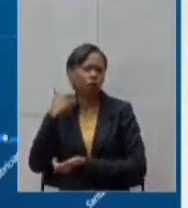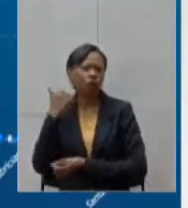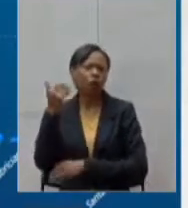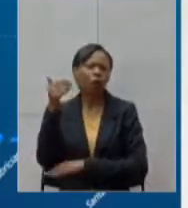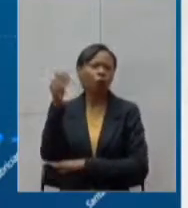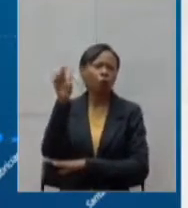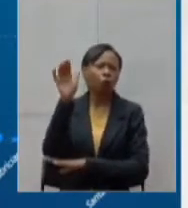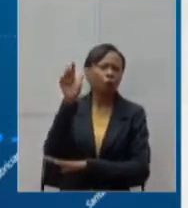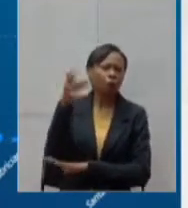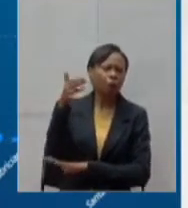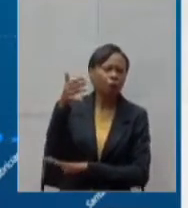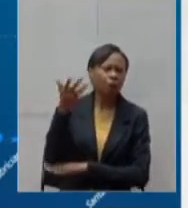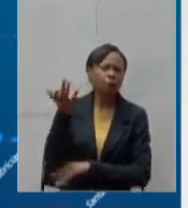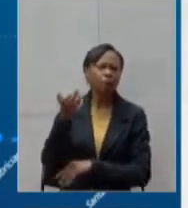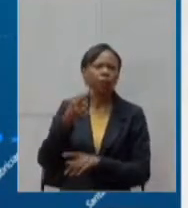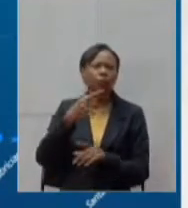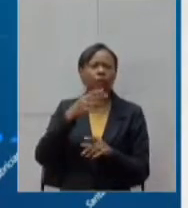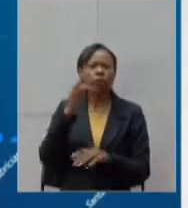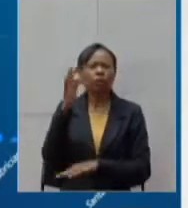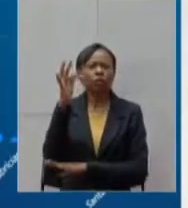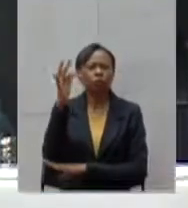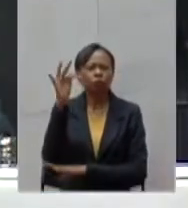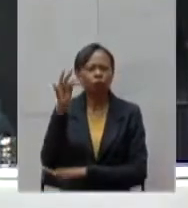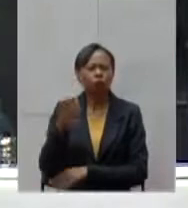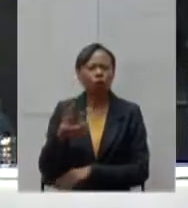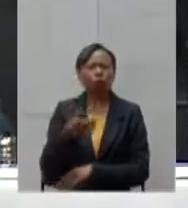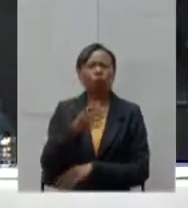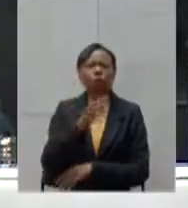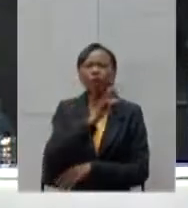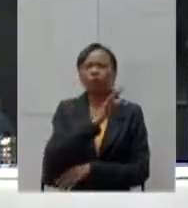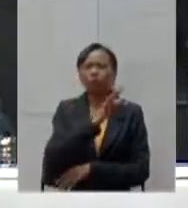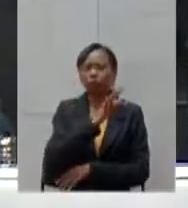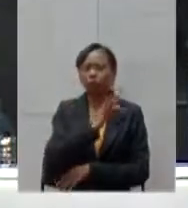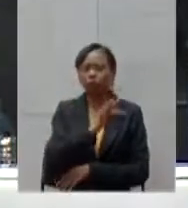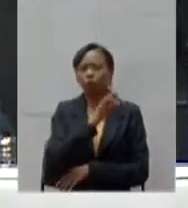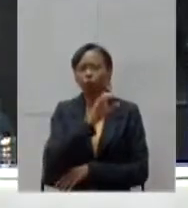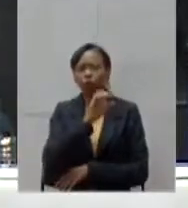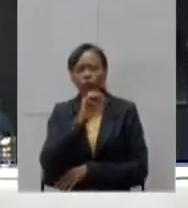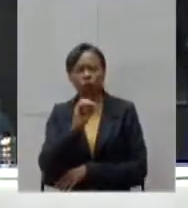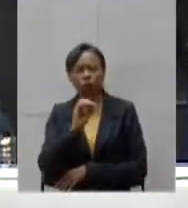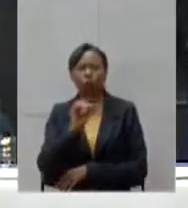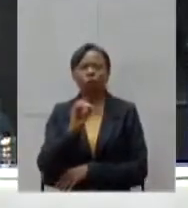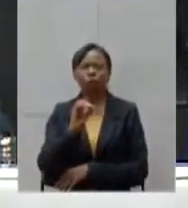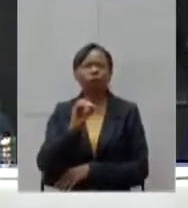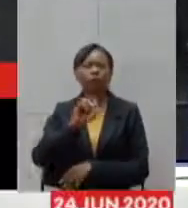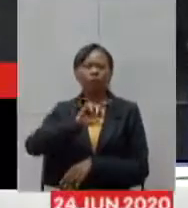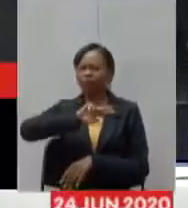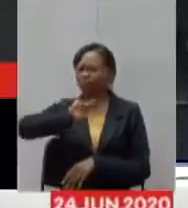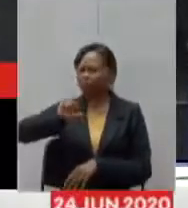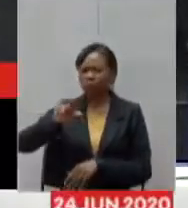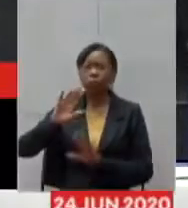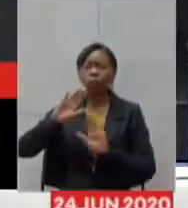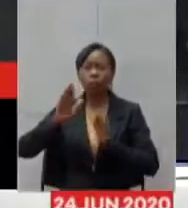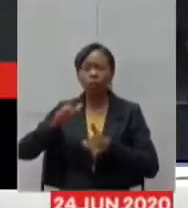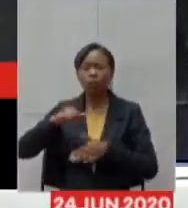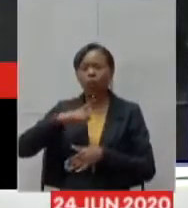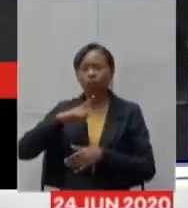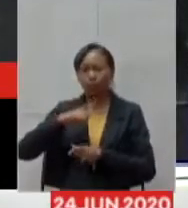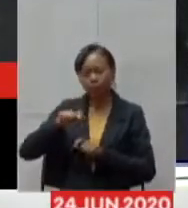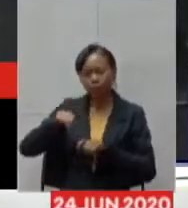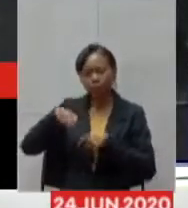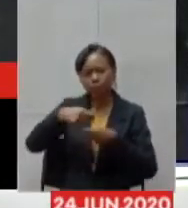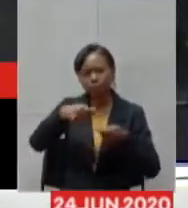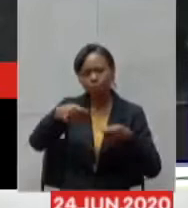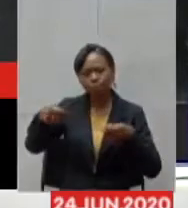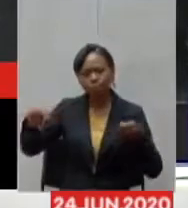Fabriciano, Timóteo, Teófilo Ottoni e Santana do Paraíso, já tem a entrega domiciliar para esses grupos de risco.